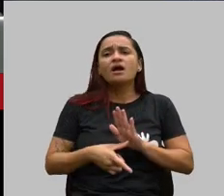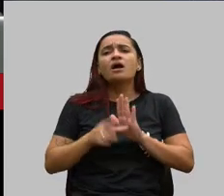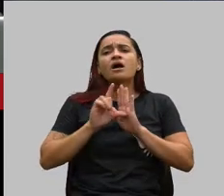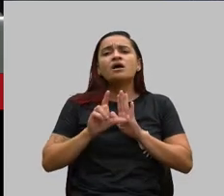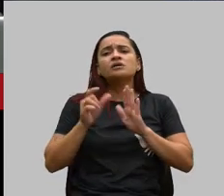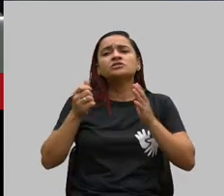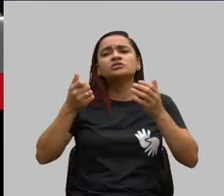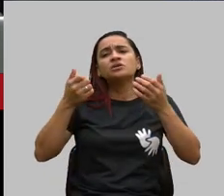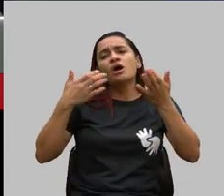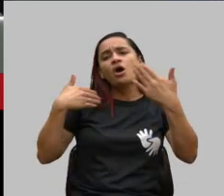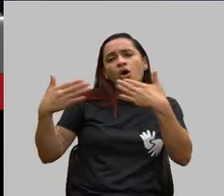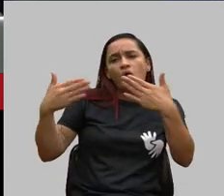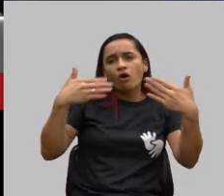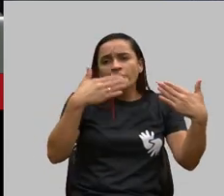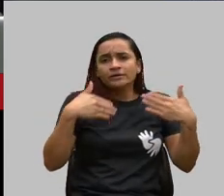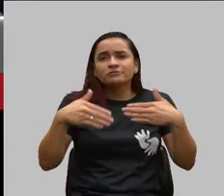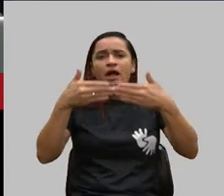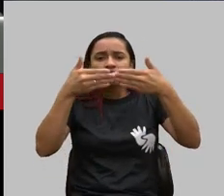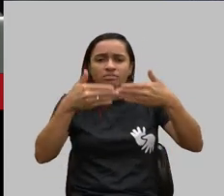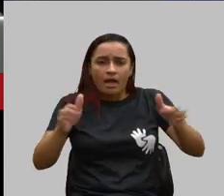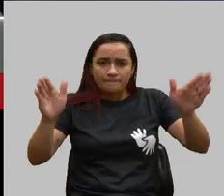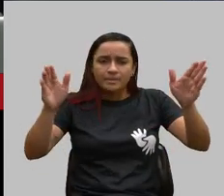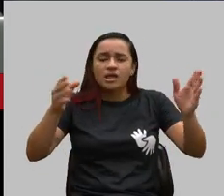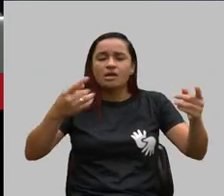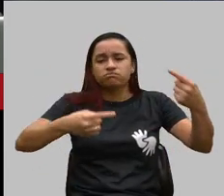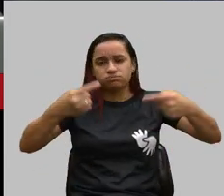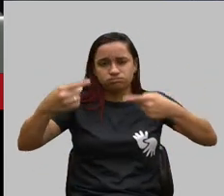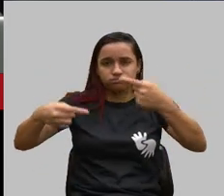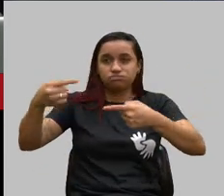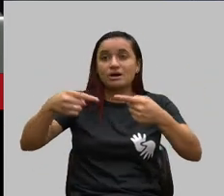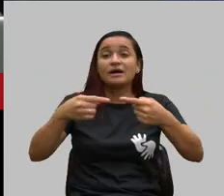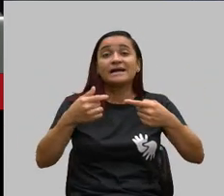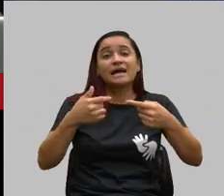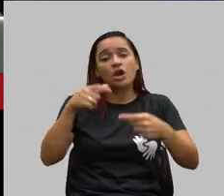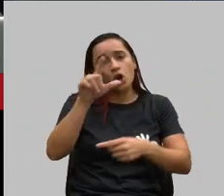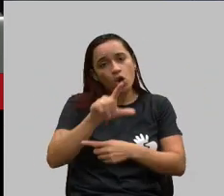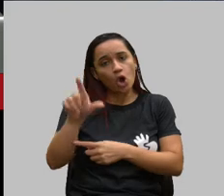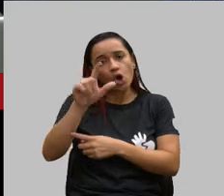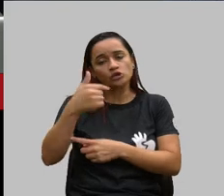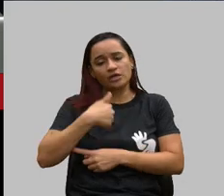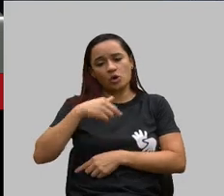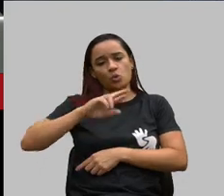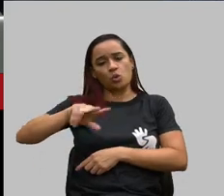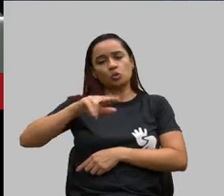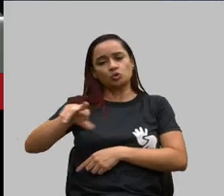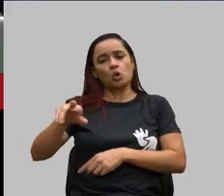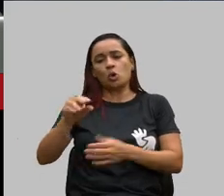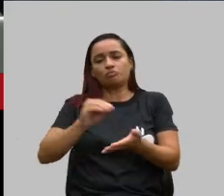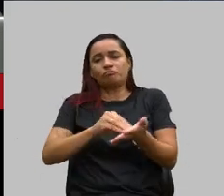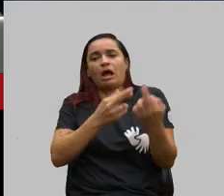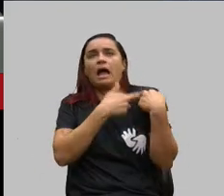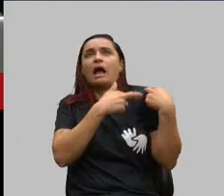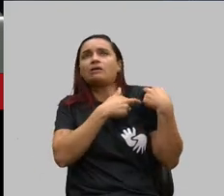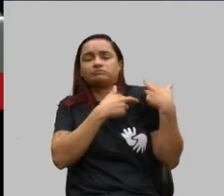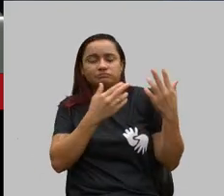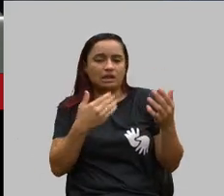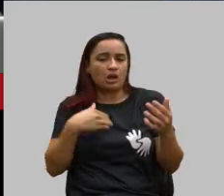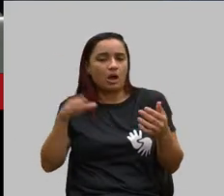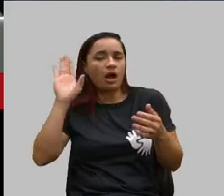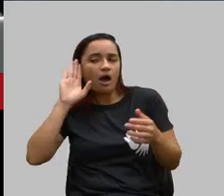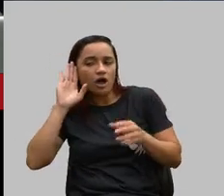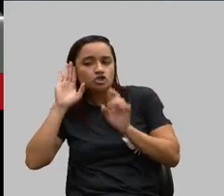abrirmos esse debate, logicamente que eu não fui responsável de ouvir só uma parte